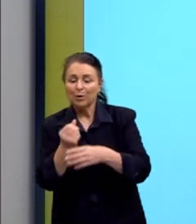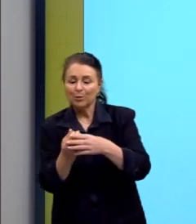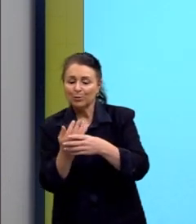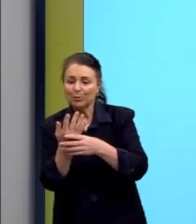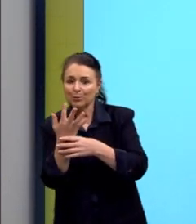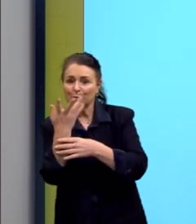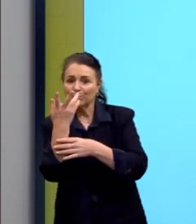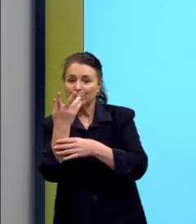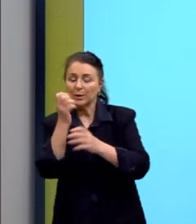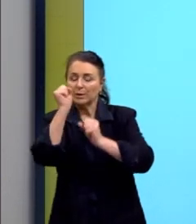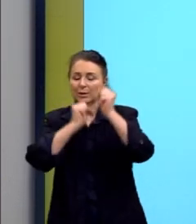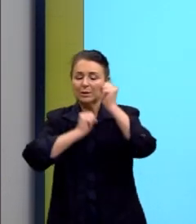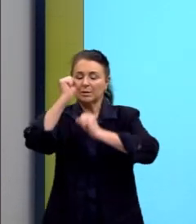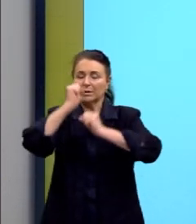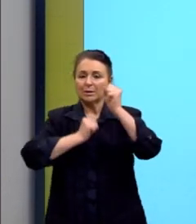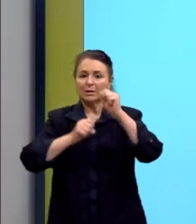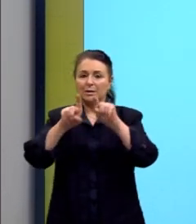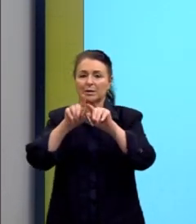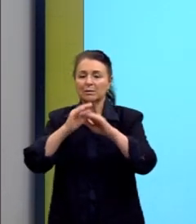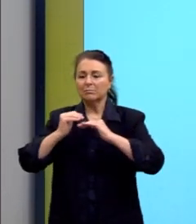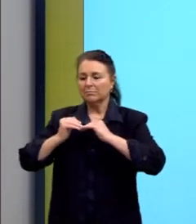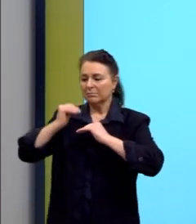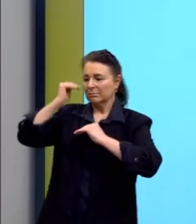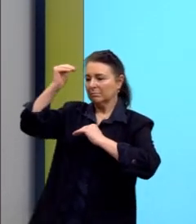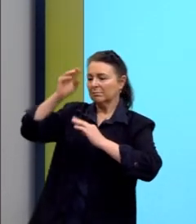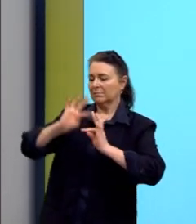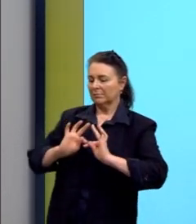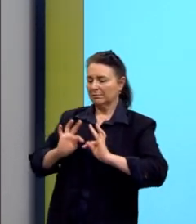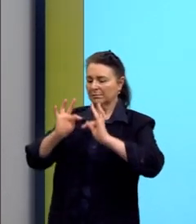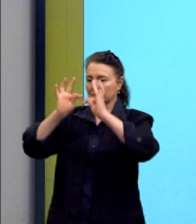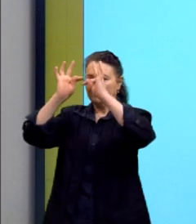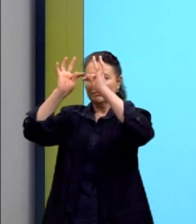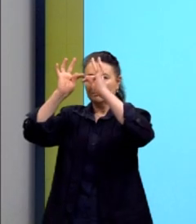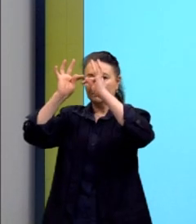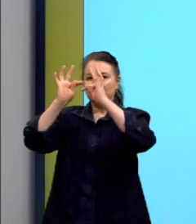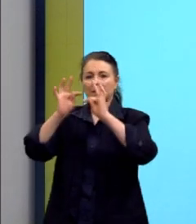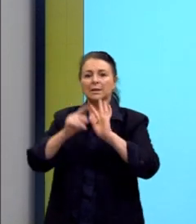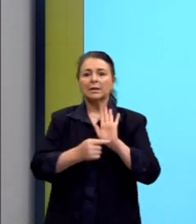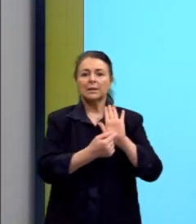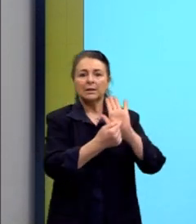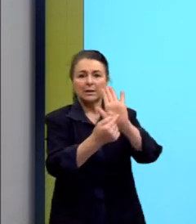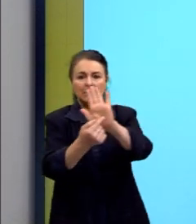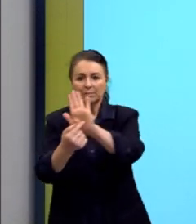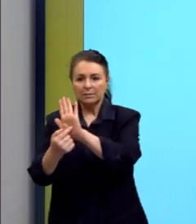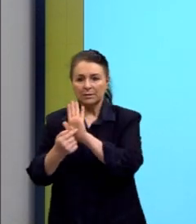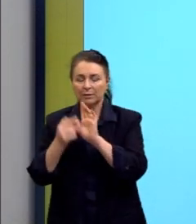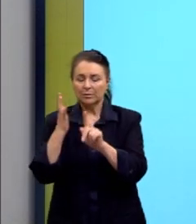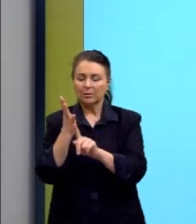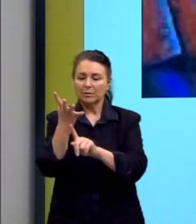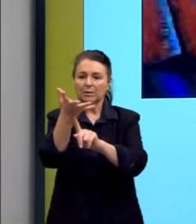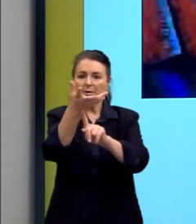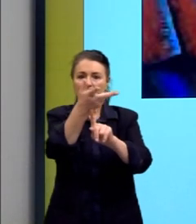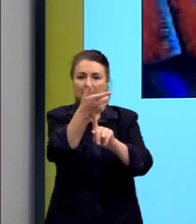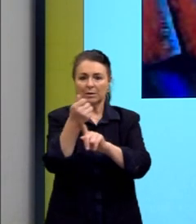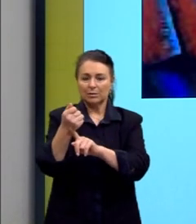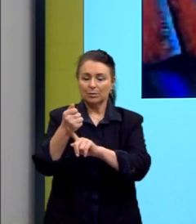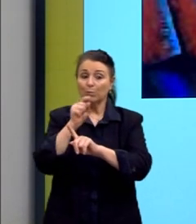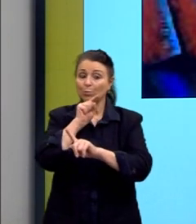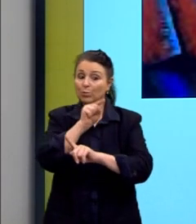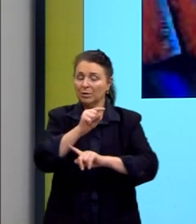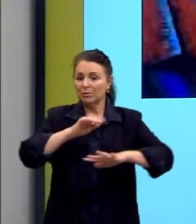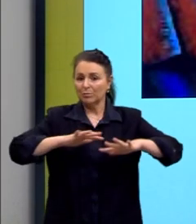industrialização, esse avanço tecnológico é retratado aqui nas artes por este movimento.